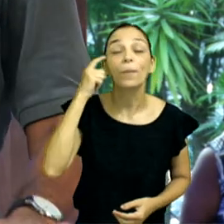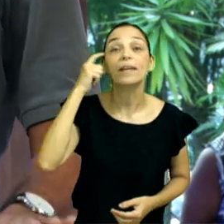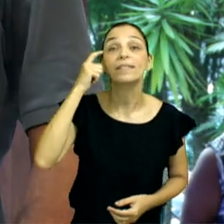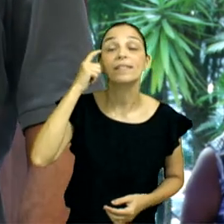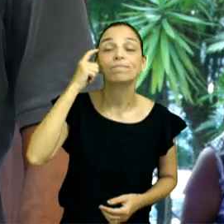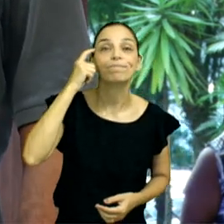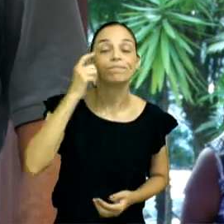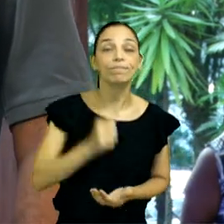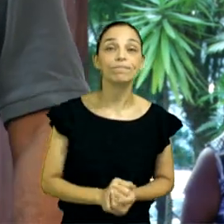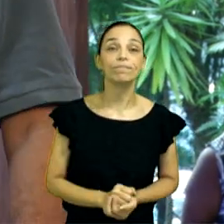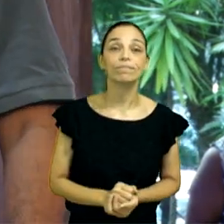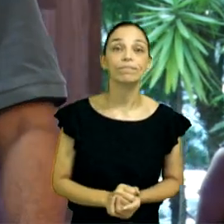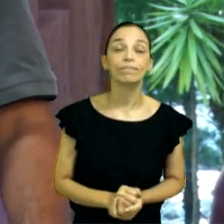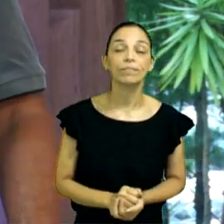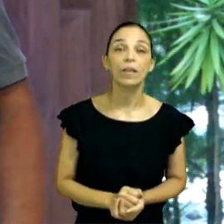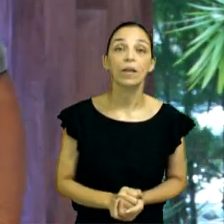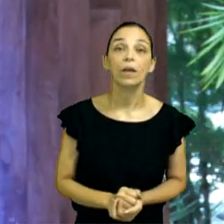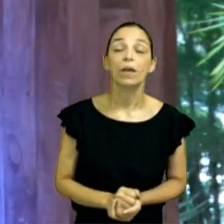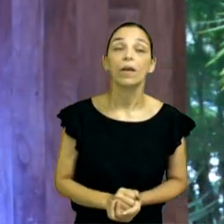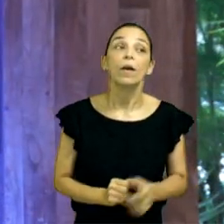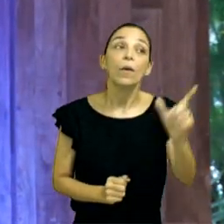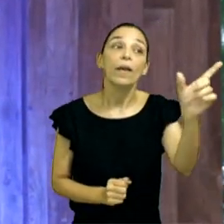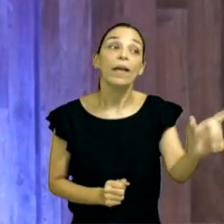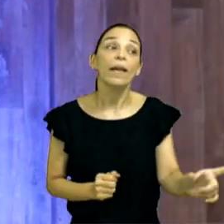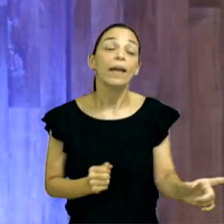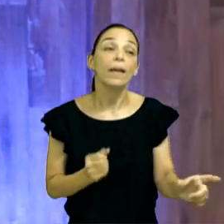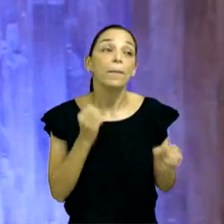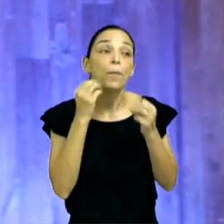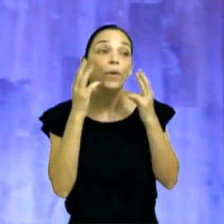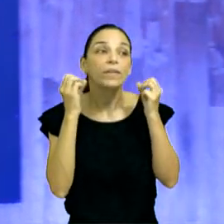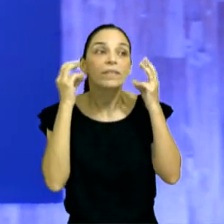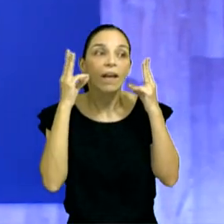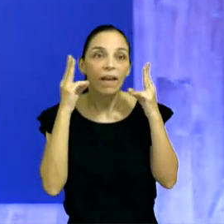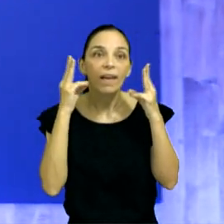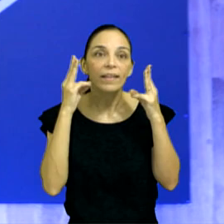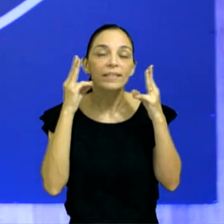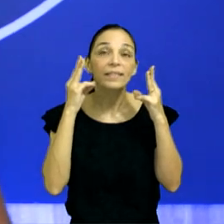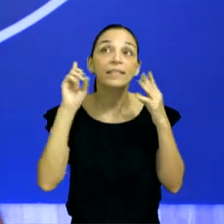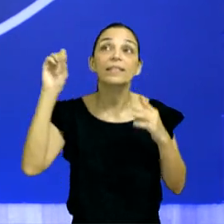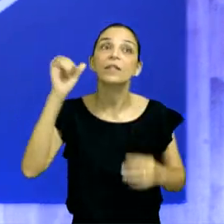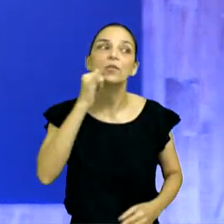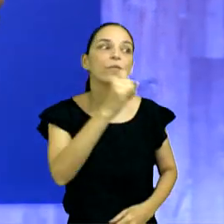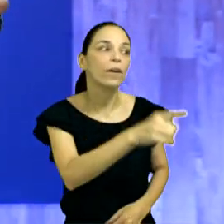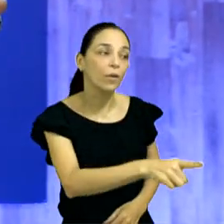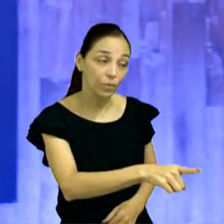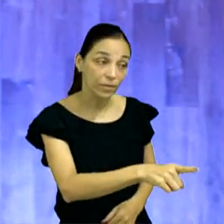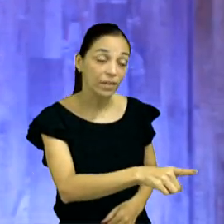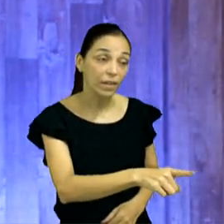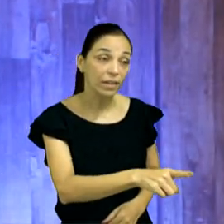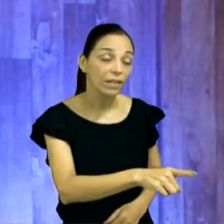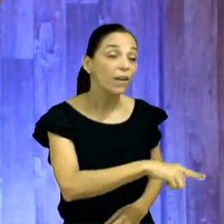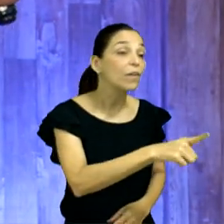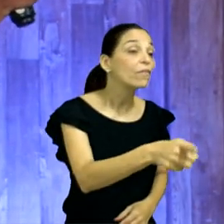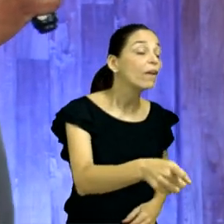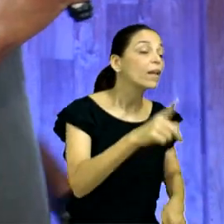Moisés falou ao povo, olha, eu vou te chamar o céu e a terra como testemunha. Estou propondo para você a vida e a morte. Ele para o povo,